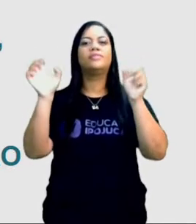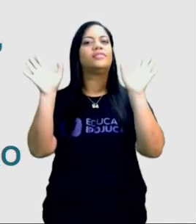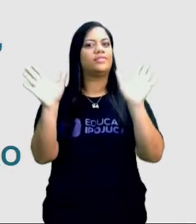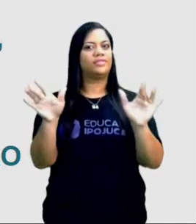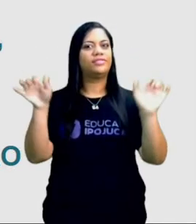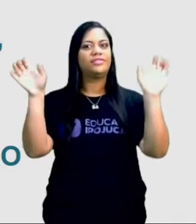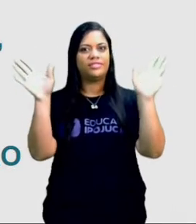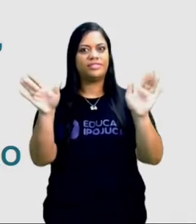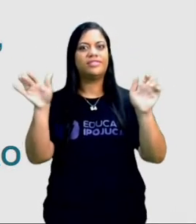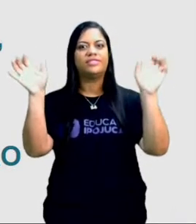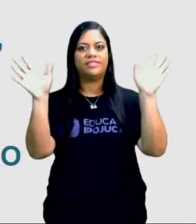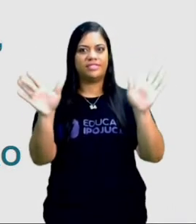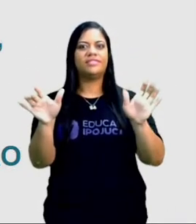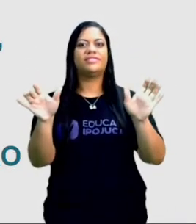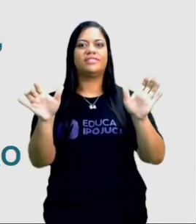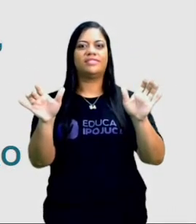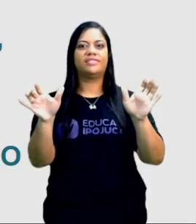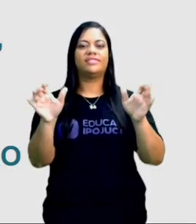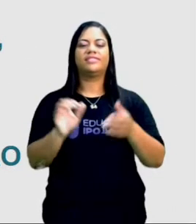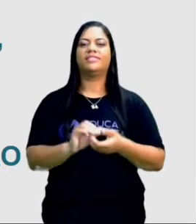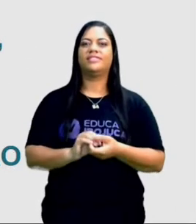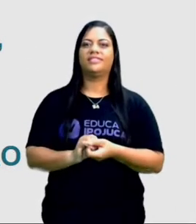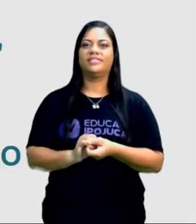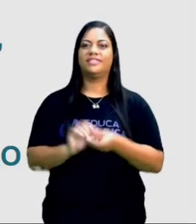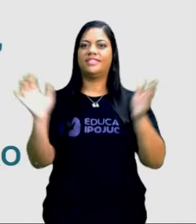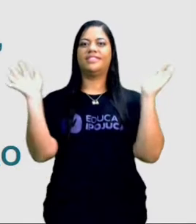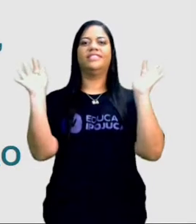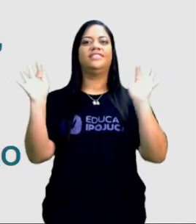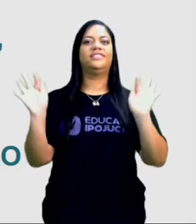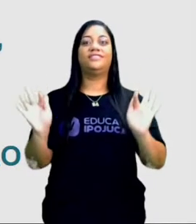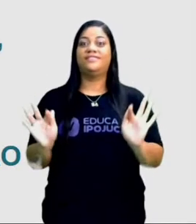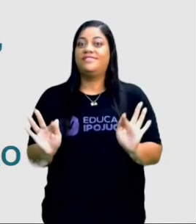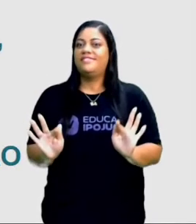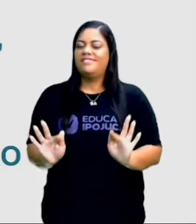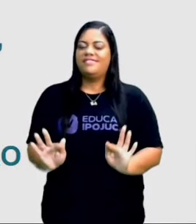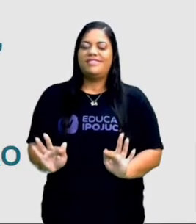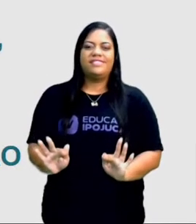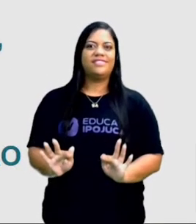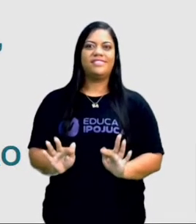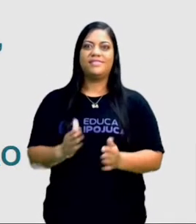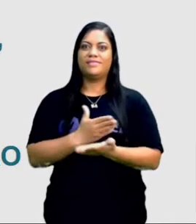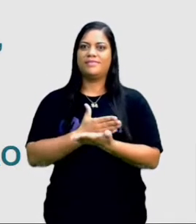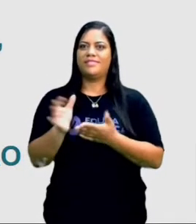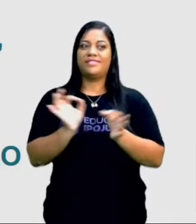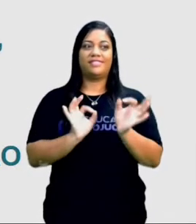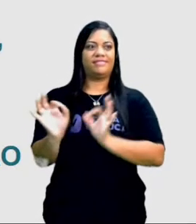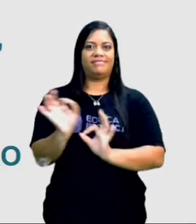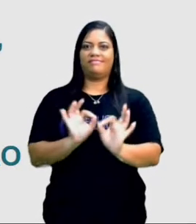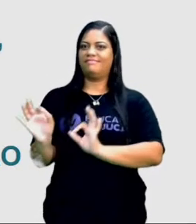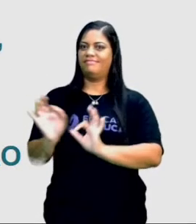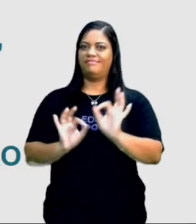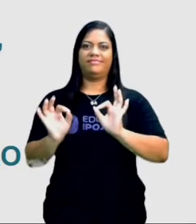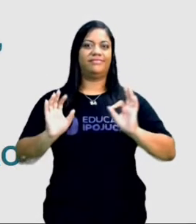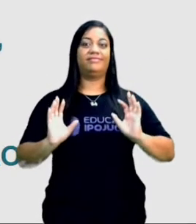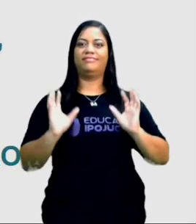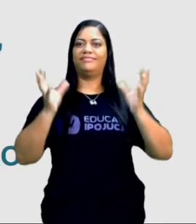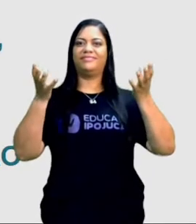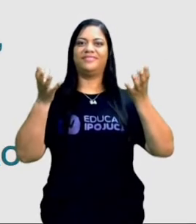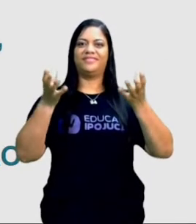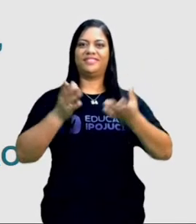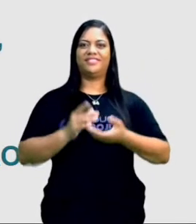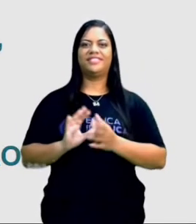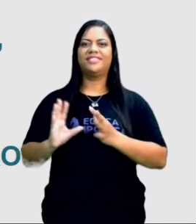As aves ficaram animadíssimas com a notícia. Começaram a falar da festa